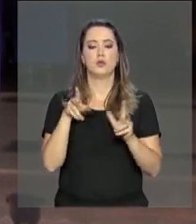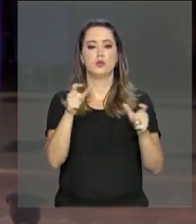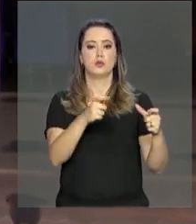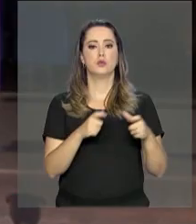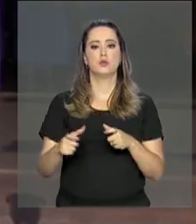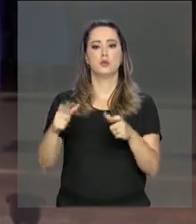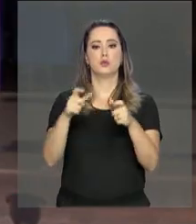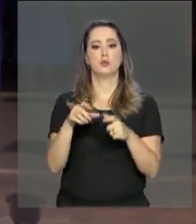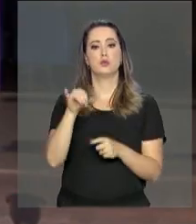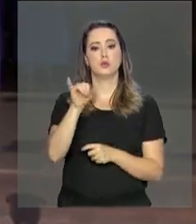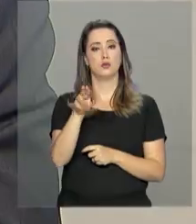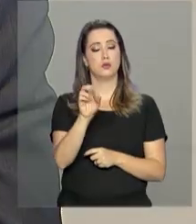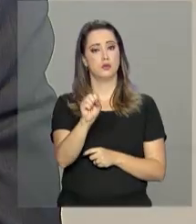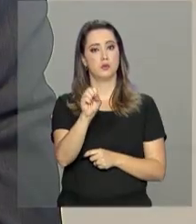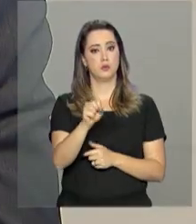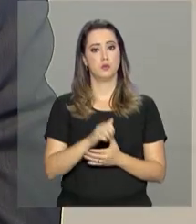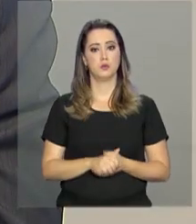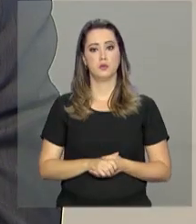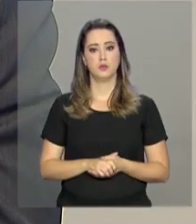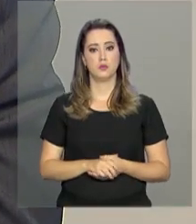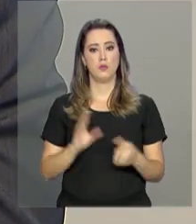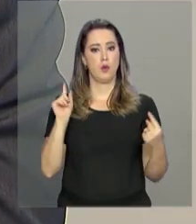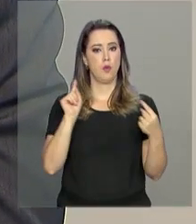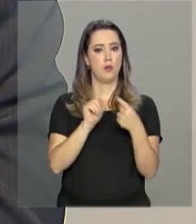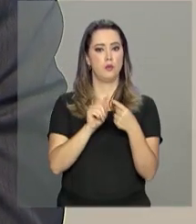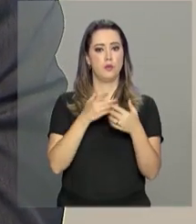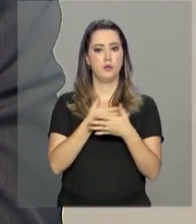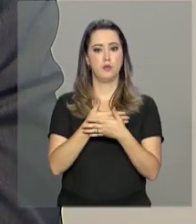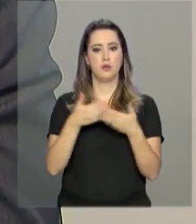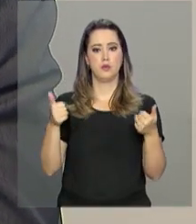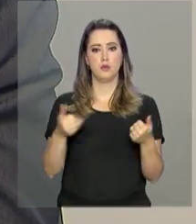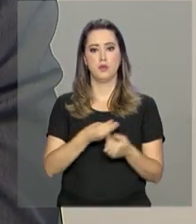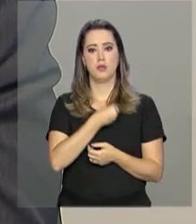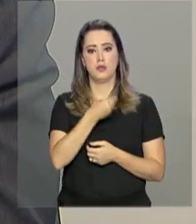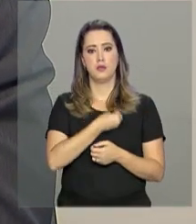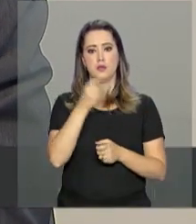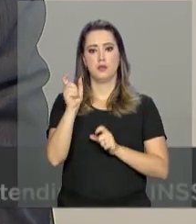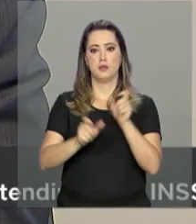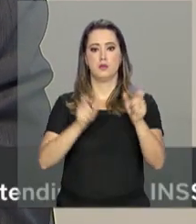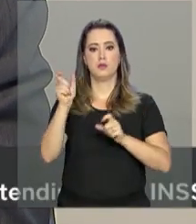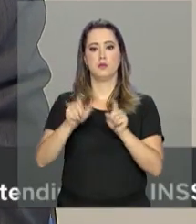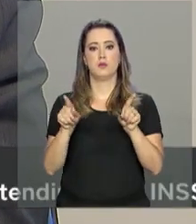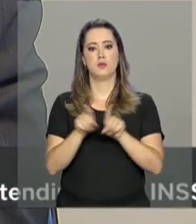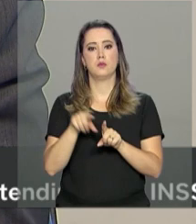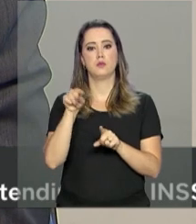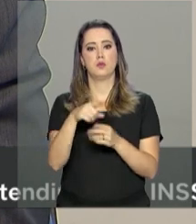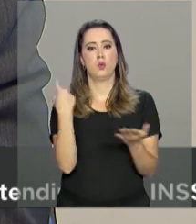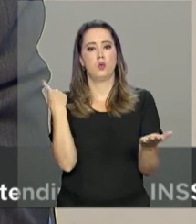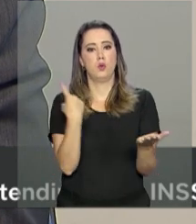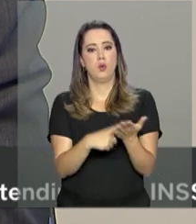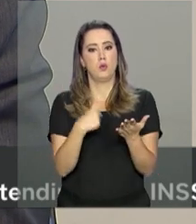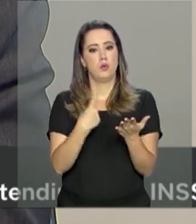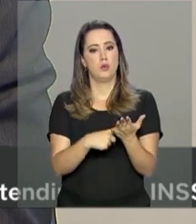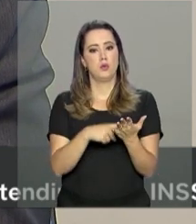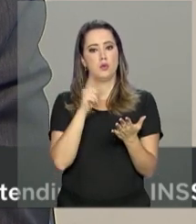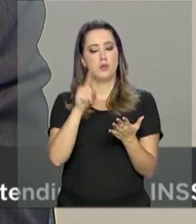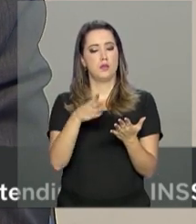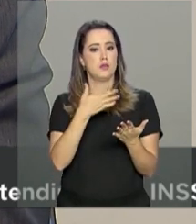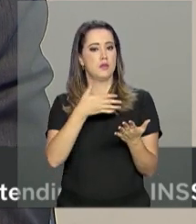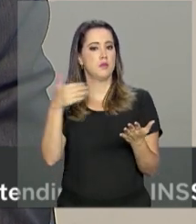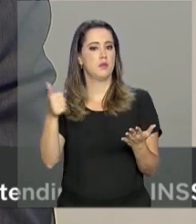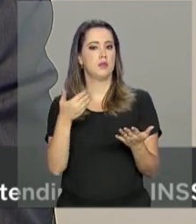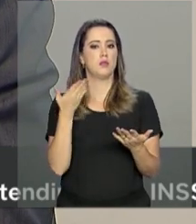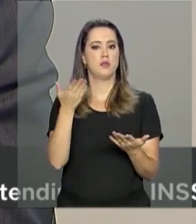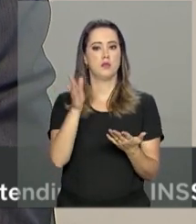as agências do INSS. Ela visa melhorar a vida do cidadão, porque com o agendamento fica mais prático para ele.